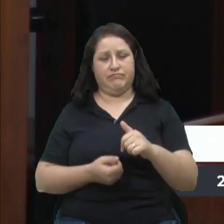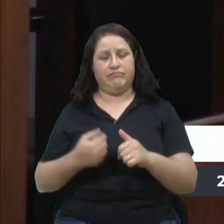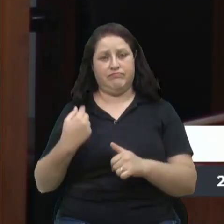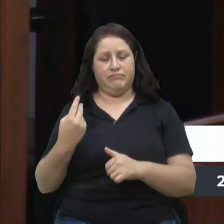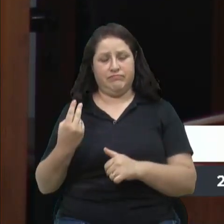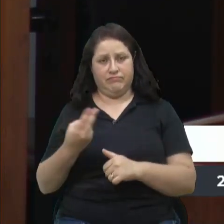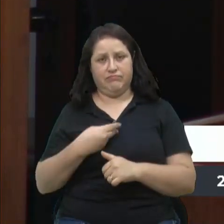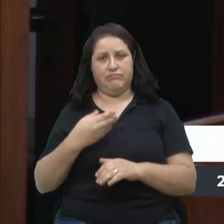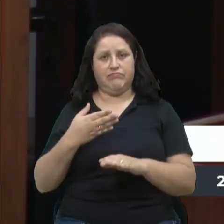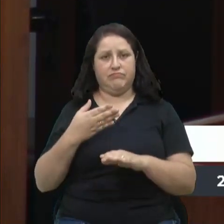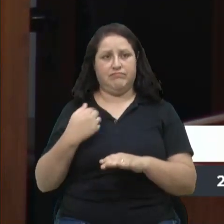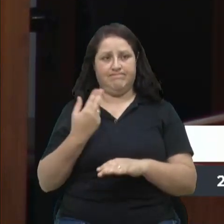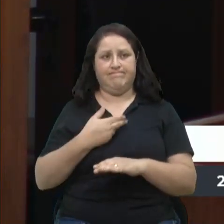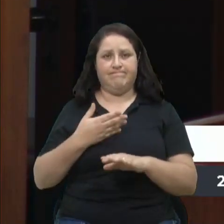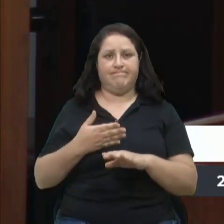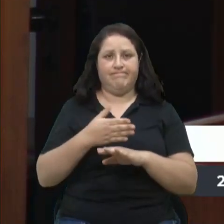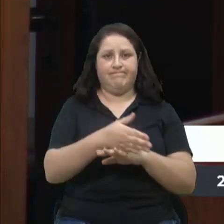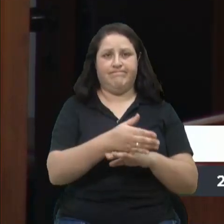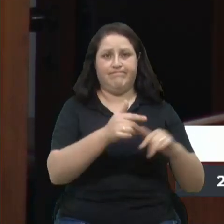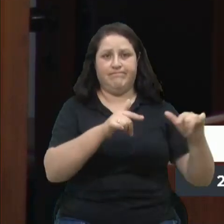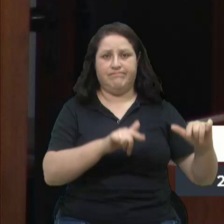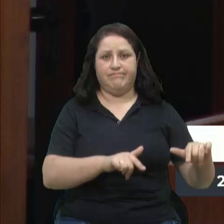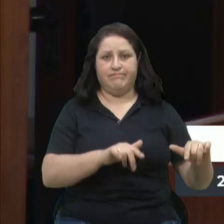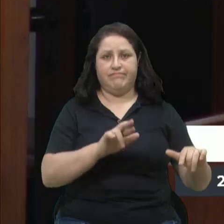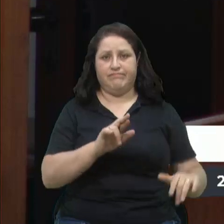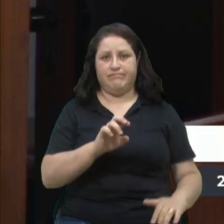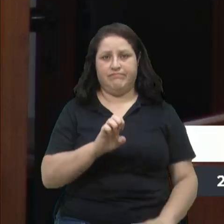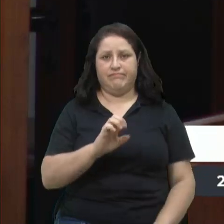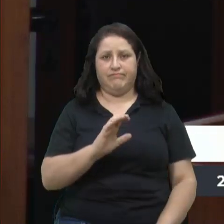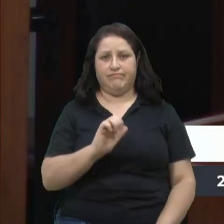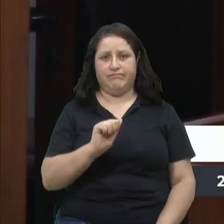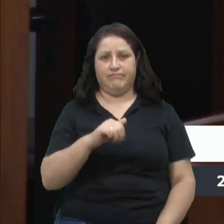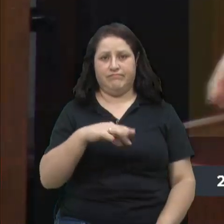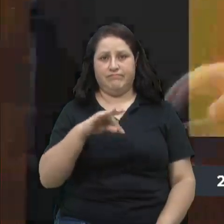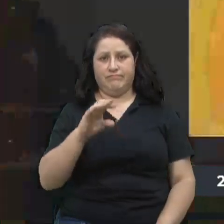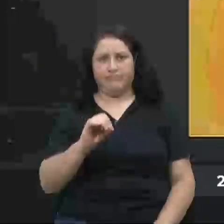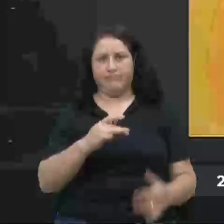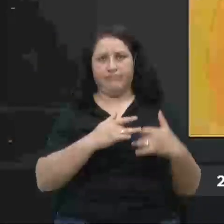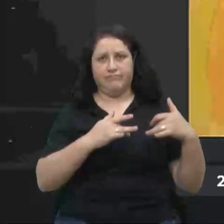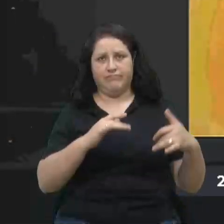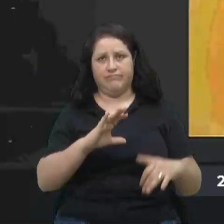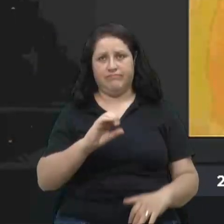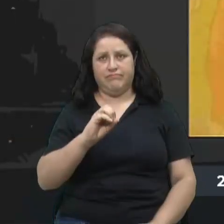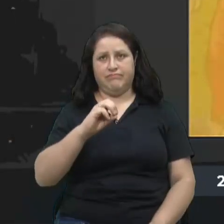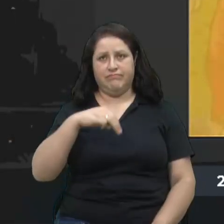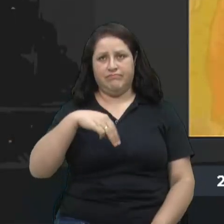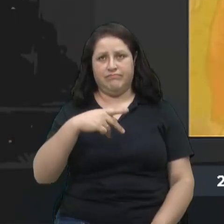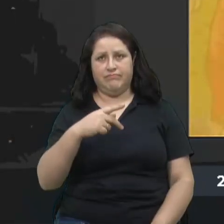o Recanto da Compaixão, acompanhar as obras que estão sendo feitas.